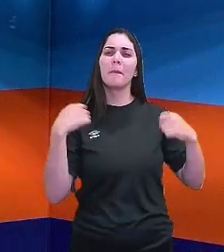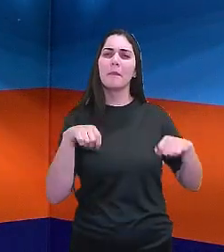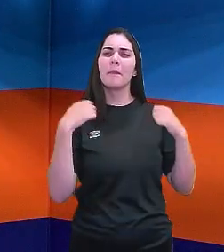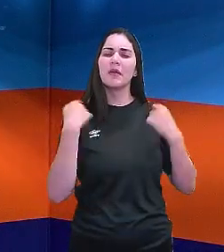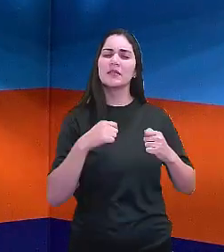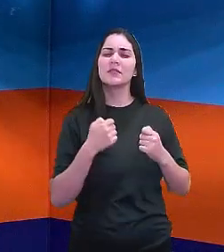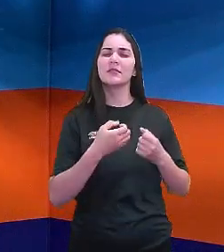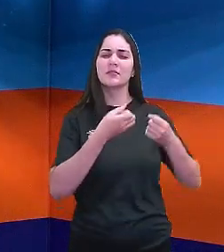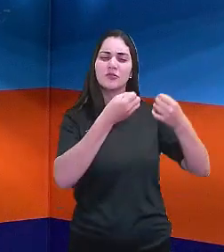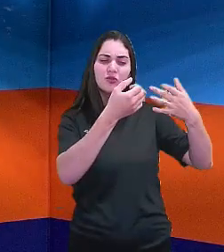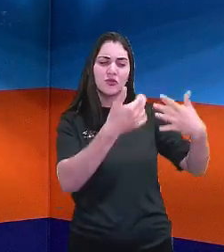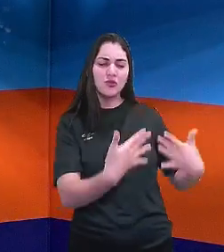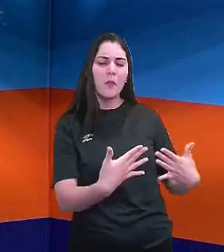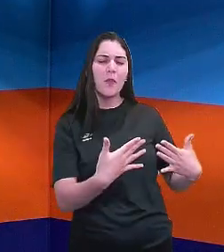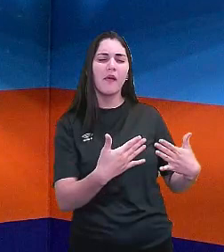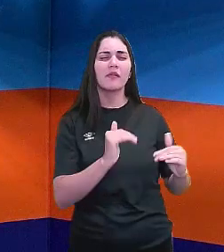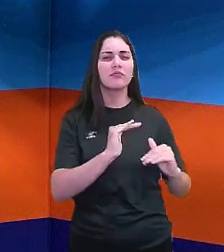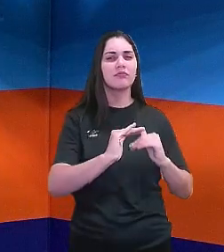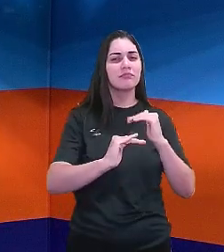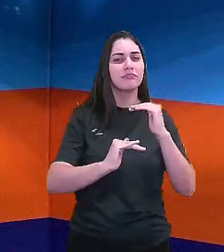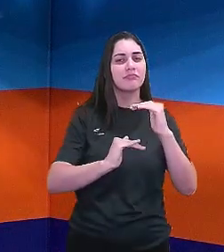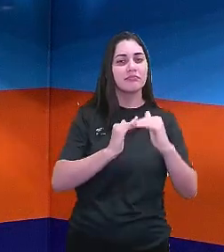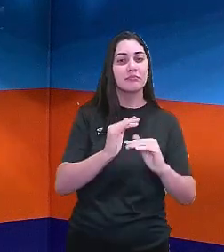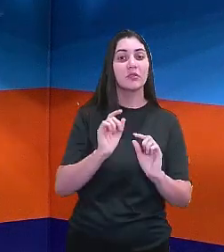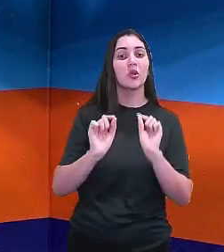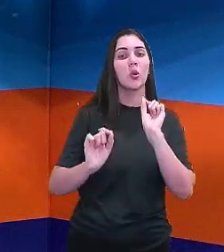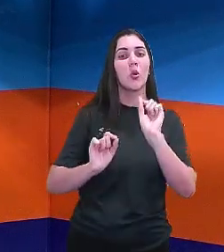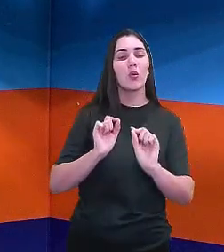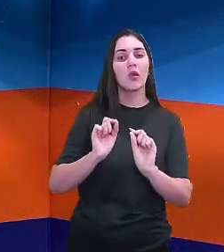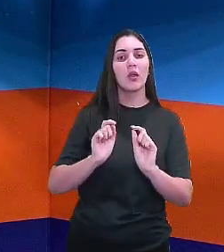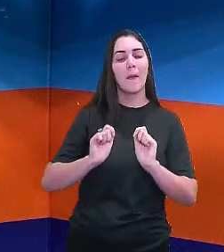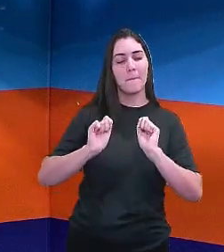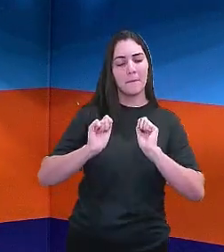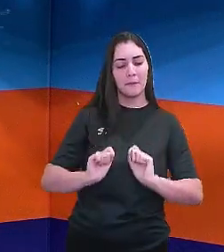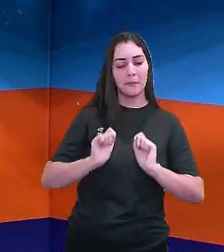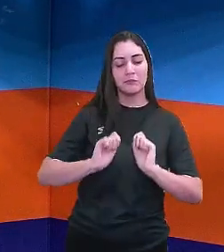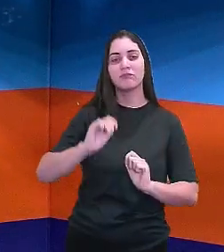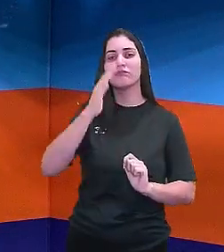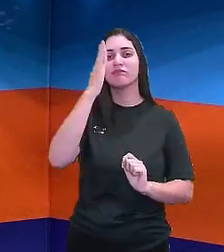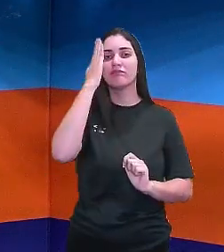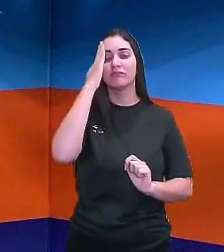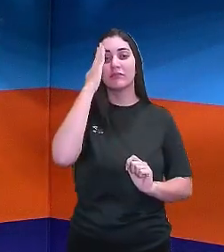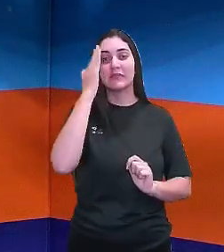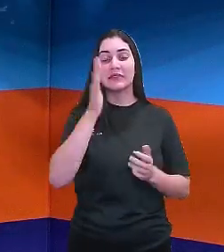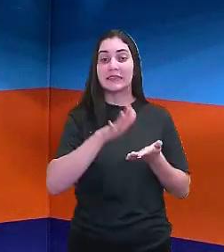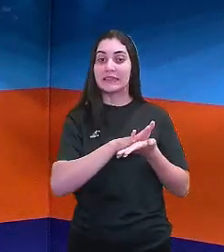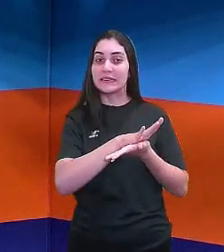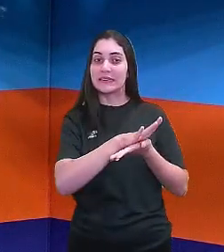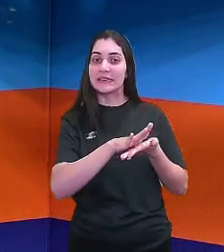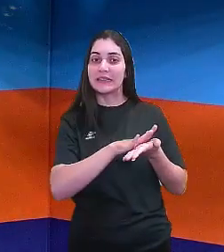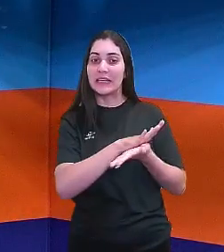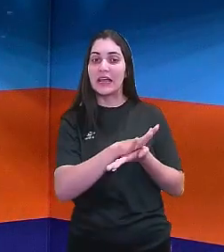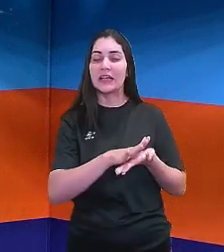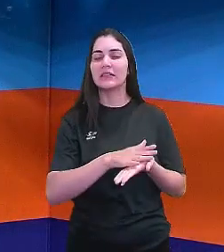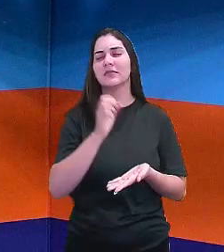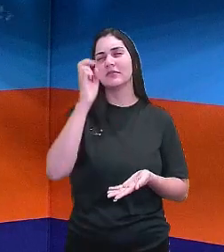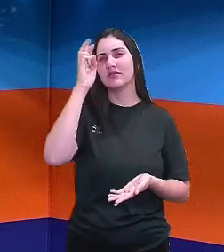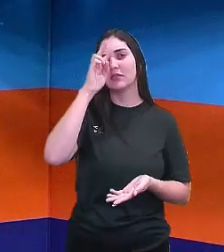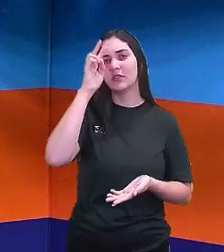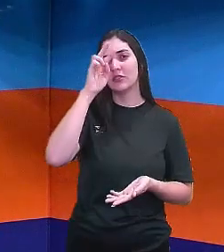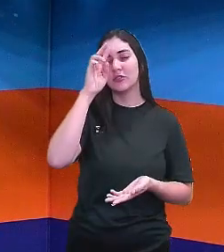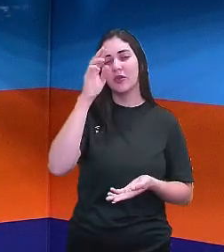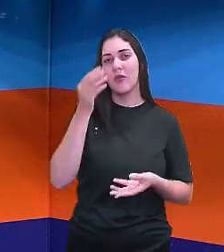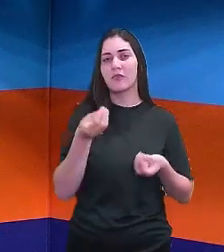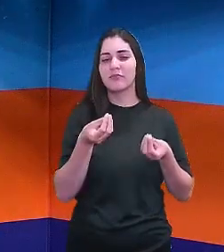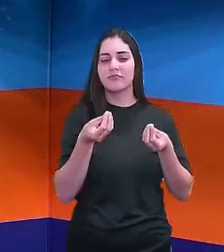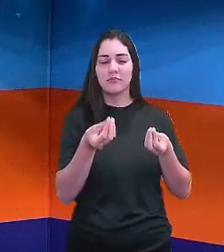construído e desconstruído para que vocês possam compreender que nada na história assim se dá como